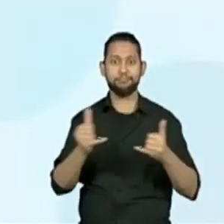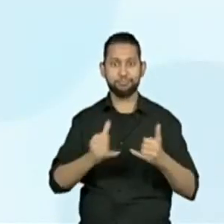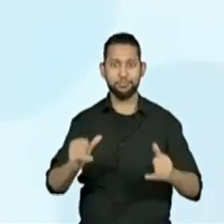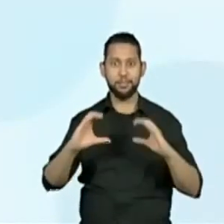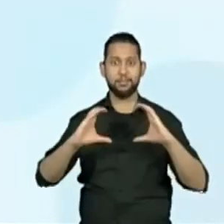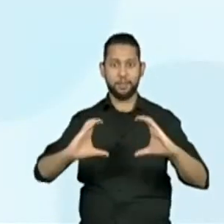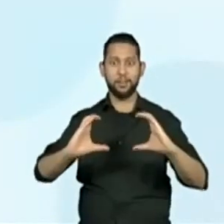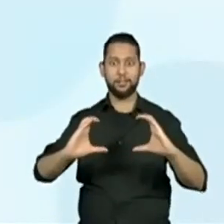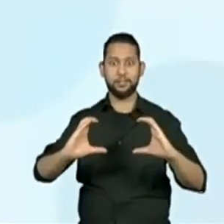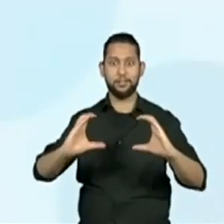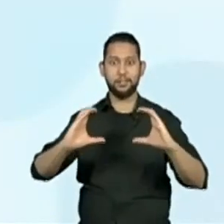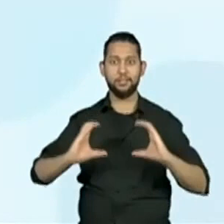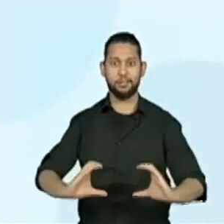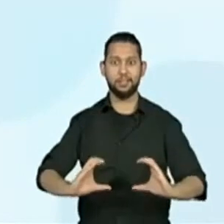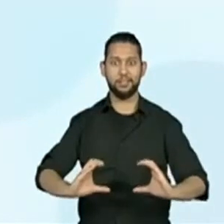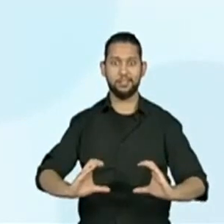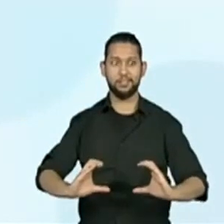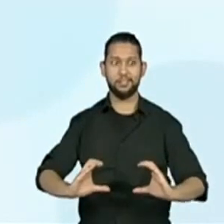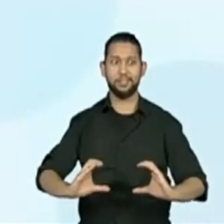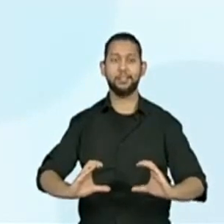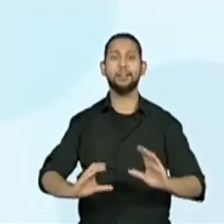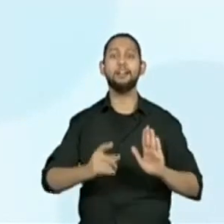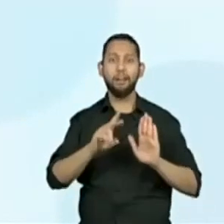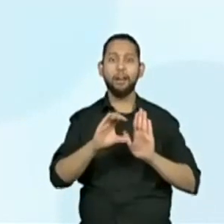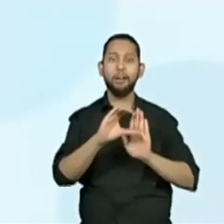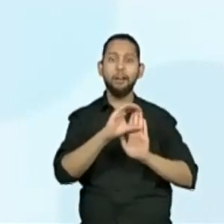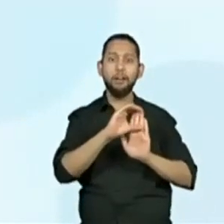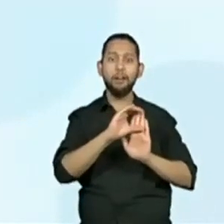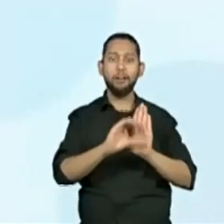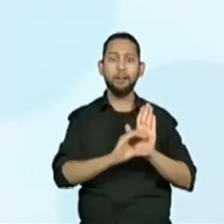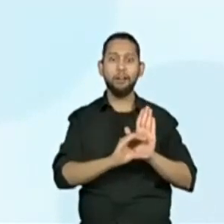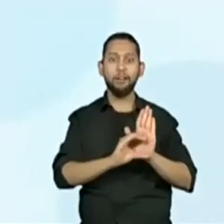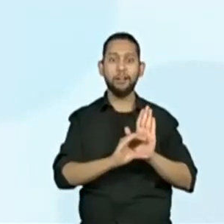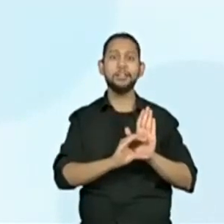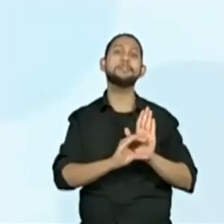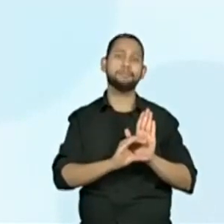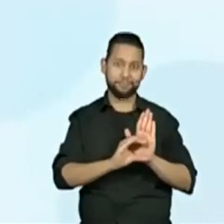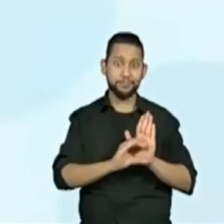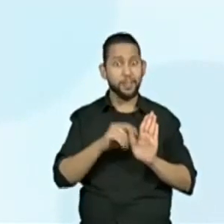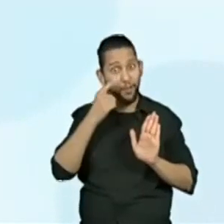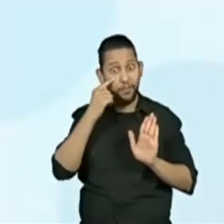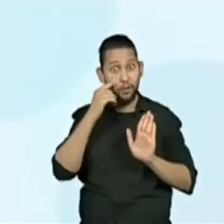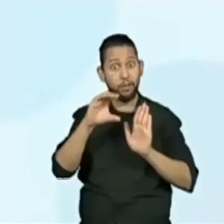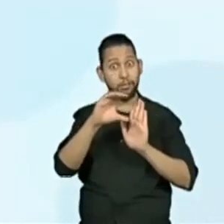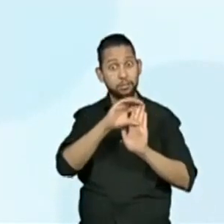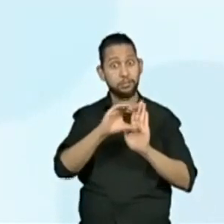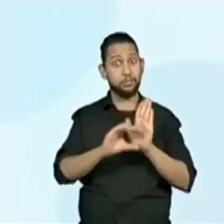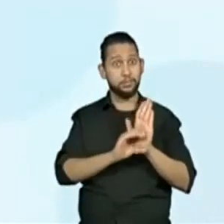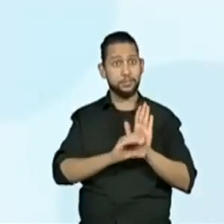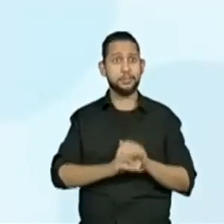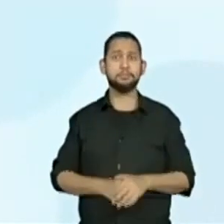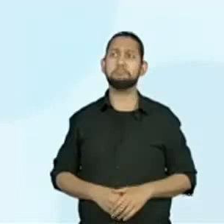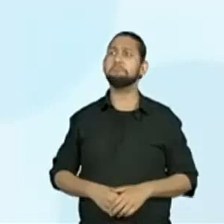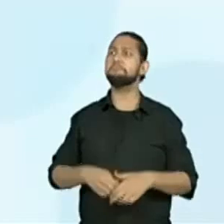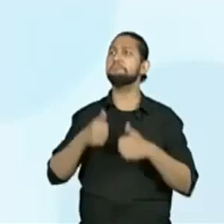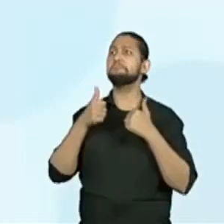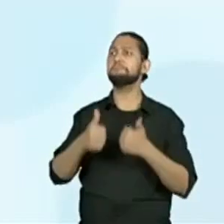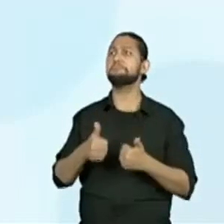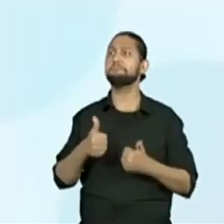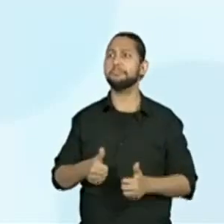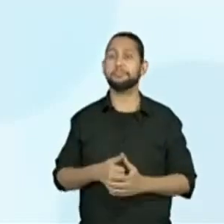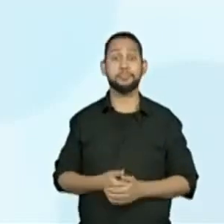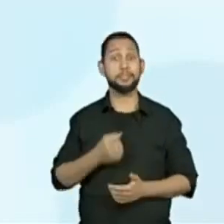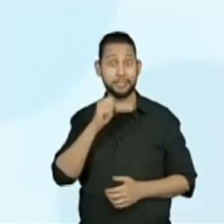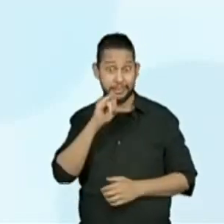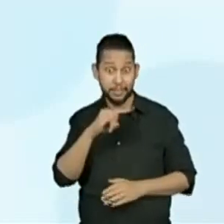essa, esse segundo conjunto. Eu tenho uma rítmica com espaço. Exatamente. Então, quando eu